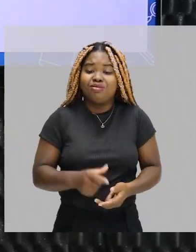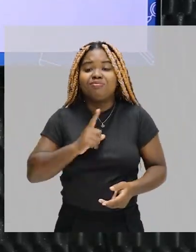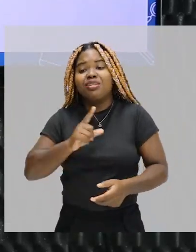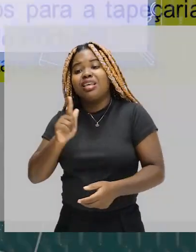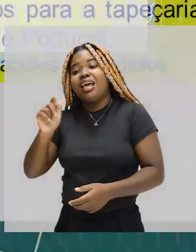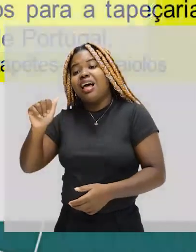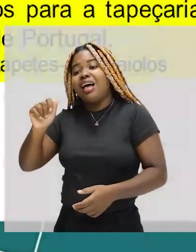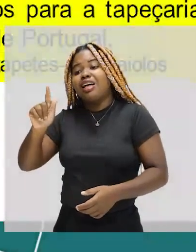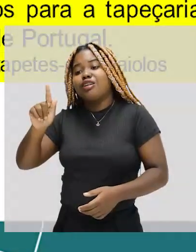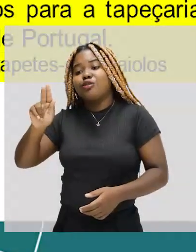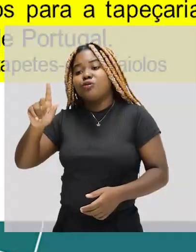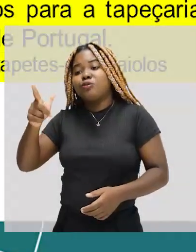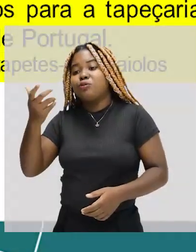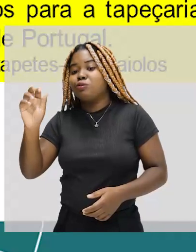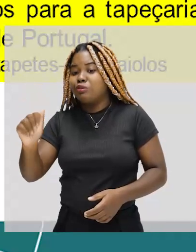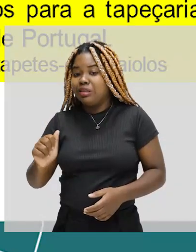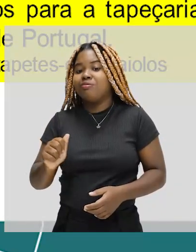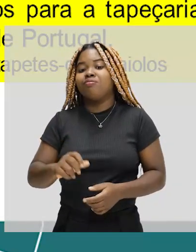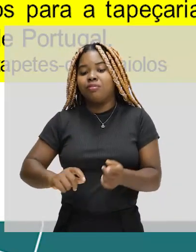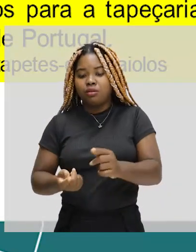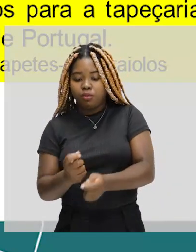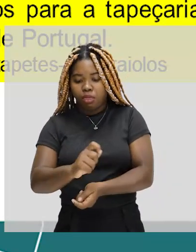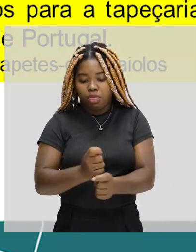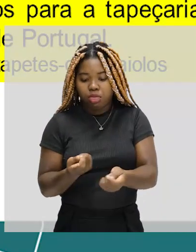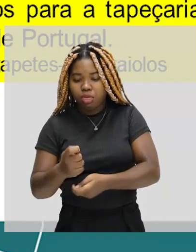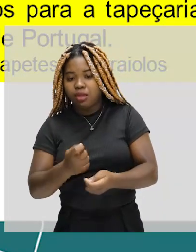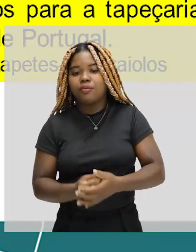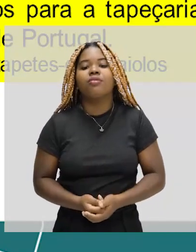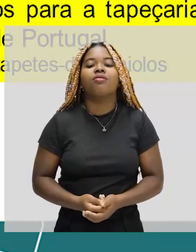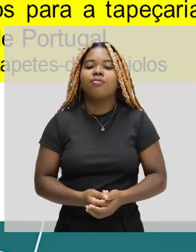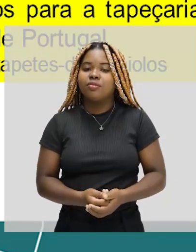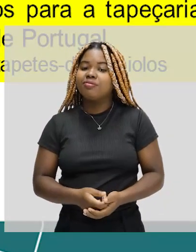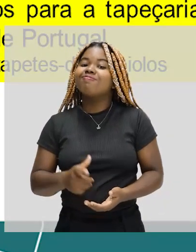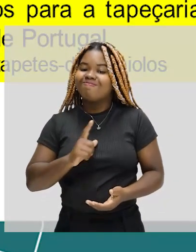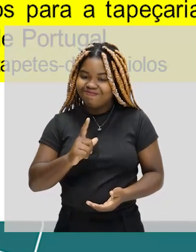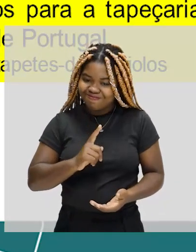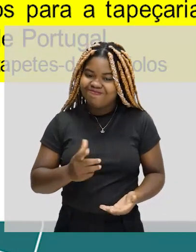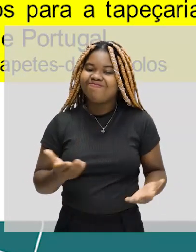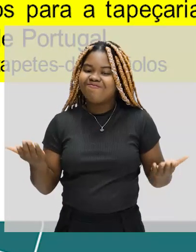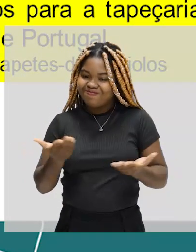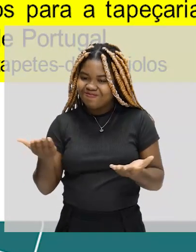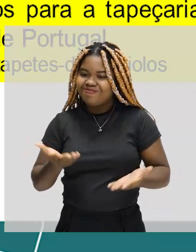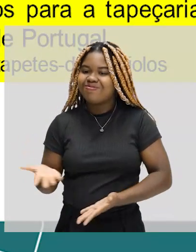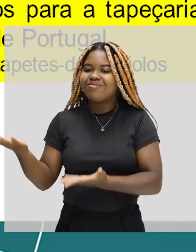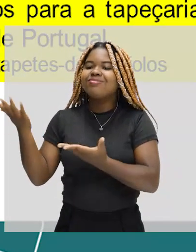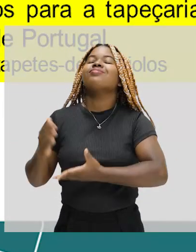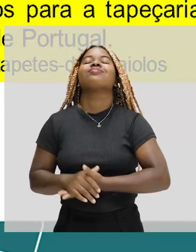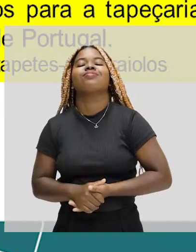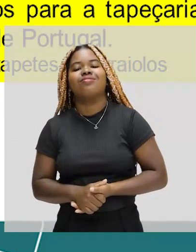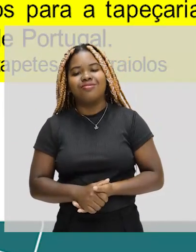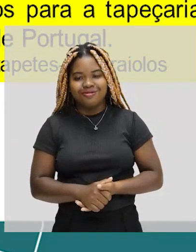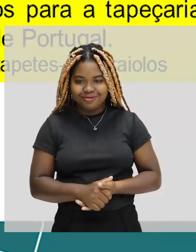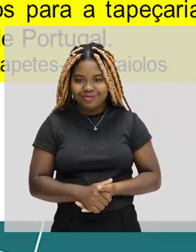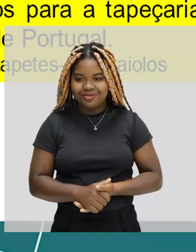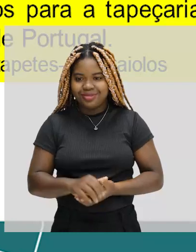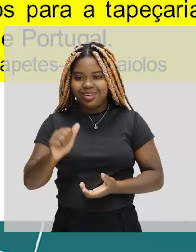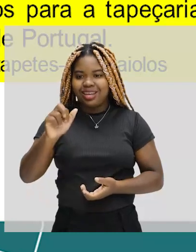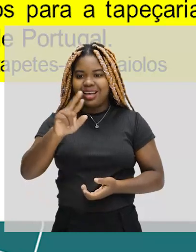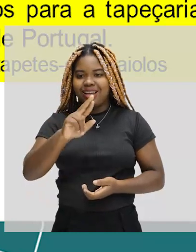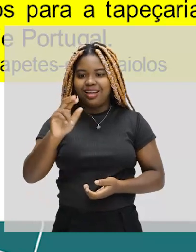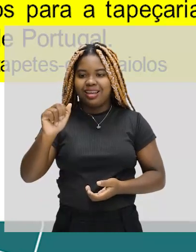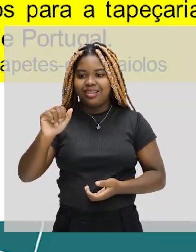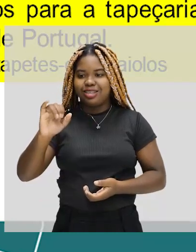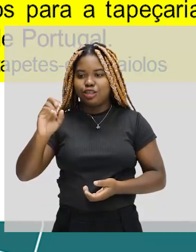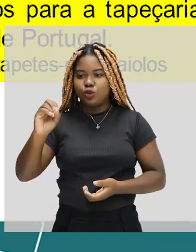trama toda. E atualmente, que é patrimônio imaterial da humanidade, a tapeçaria de arraiolos em